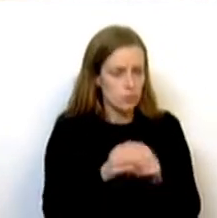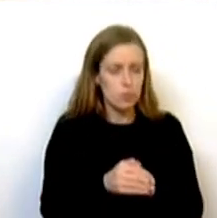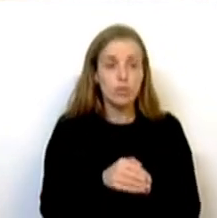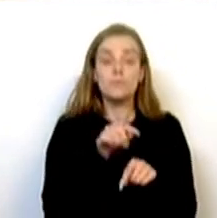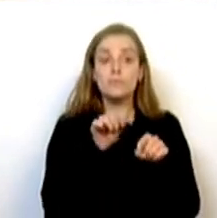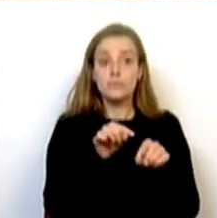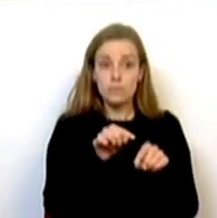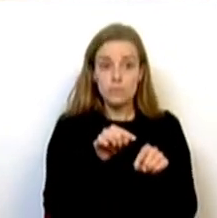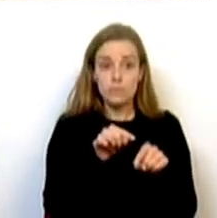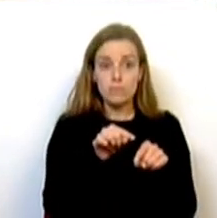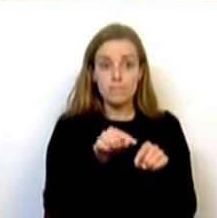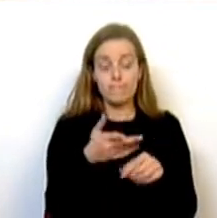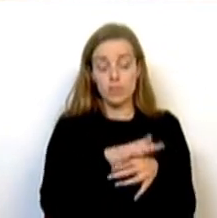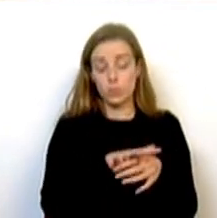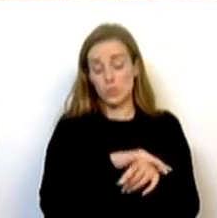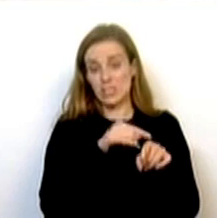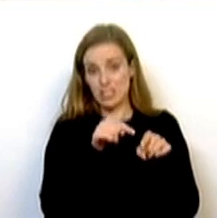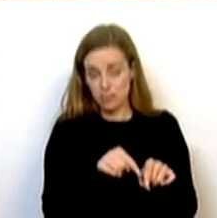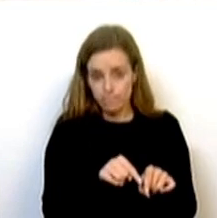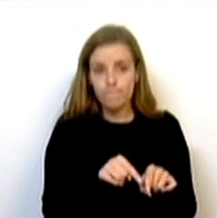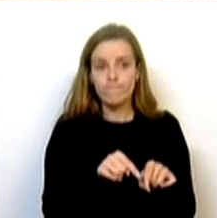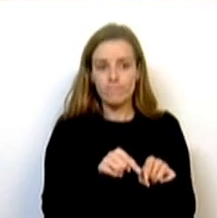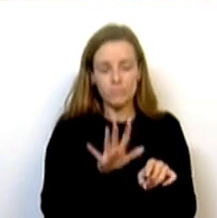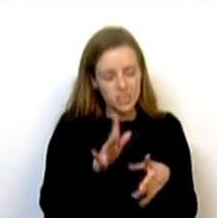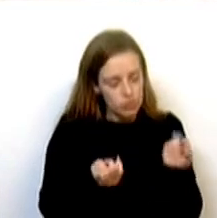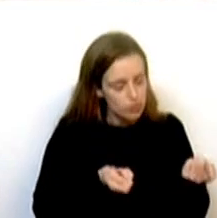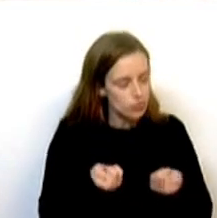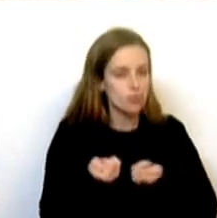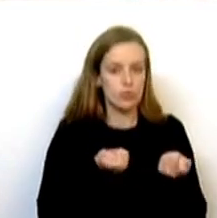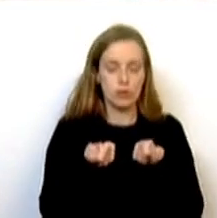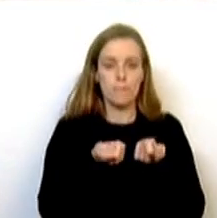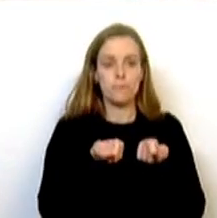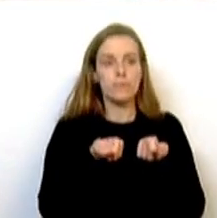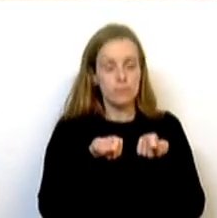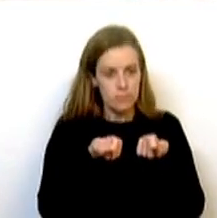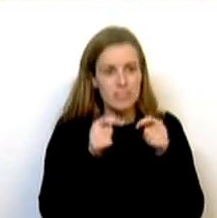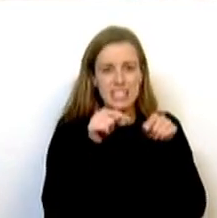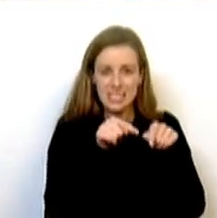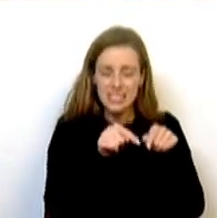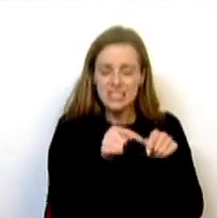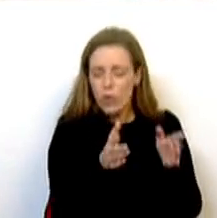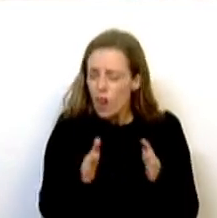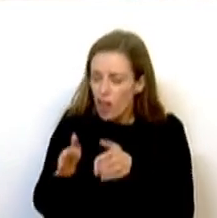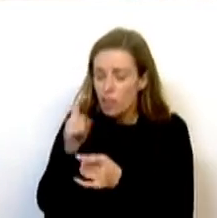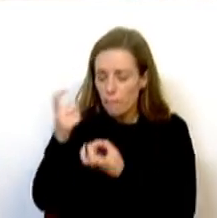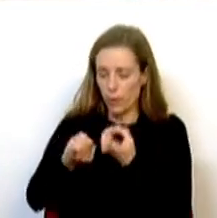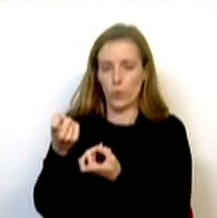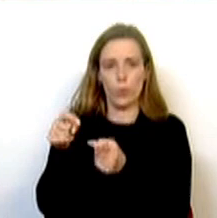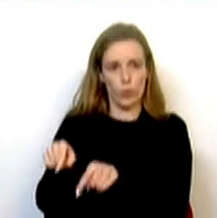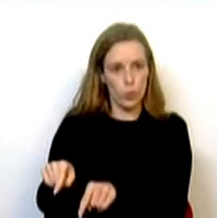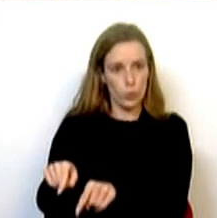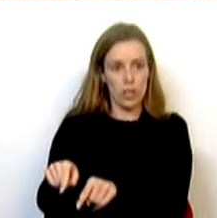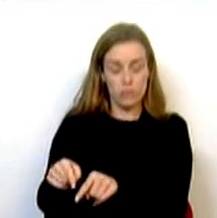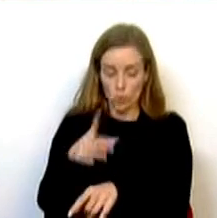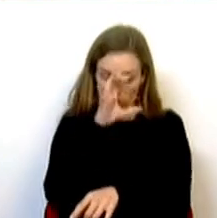conjuntura, nesta circunstância, é preciso gerir, administrar esse lado da procura. E é isso que o